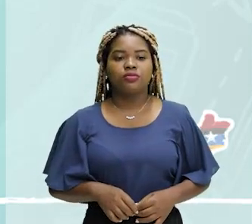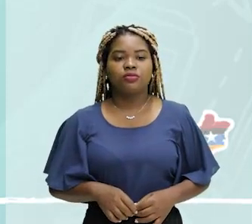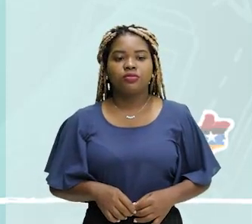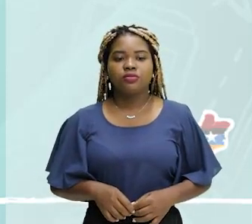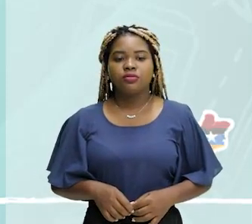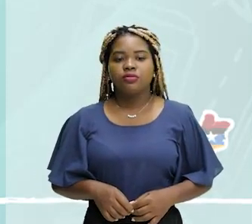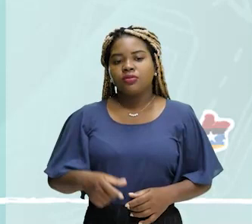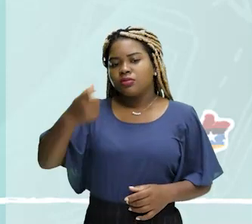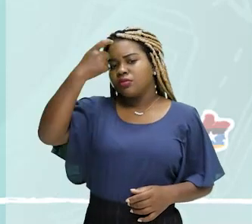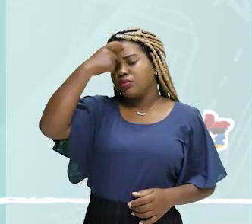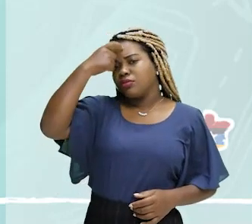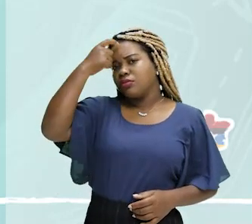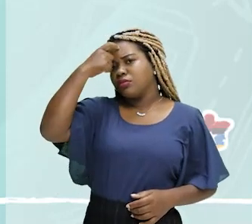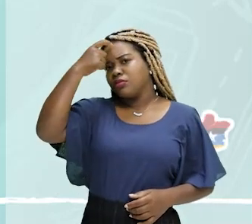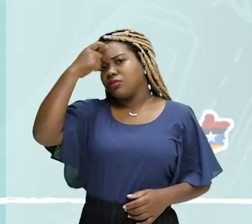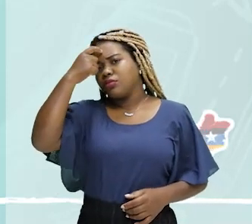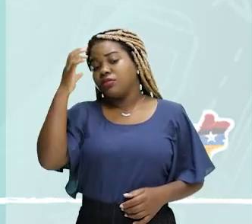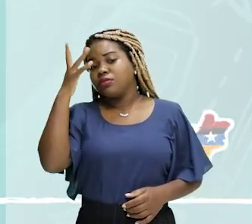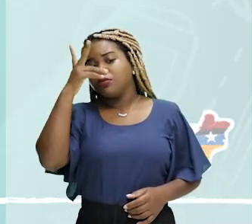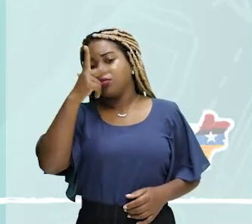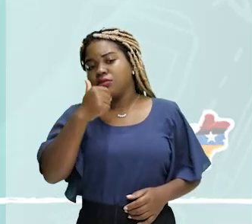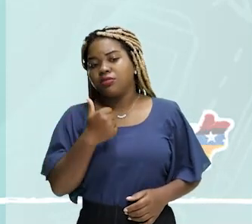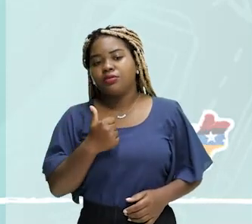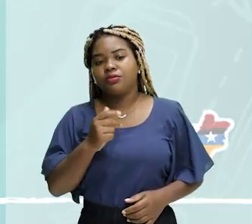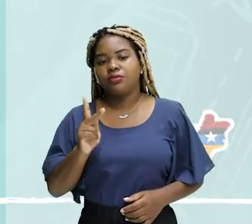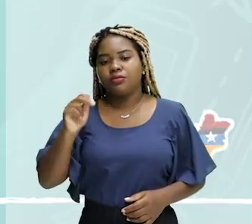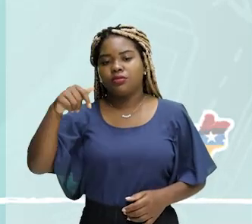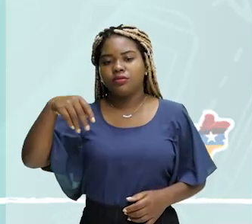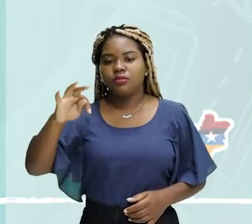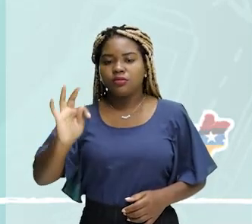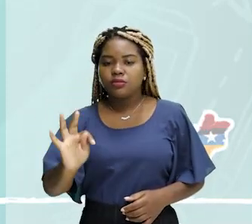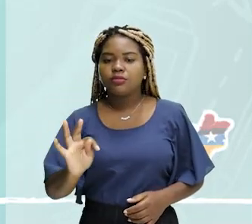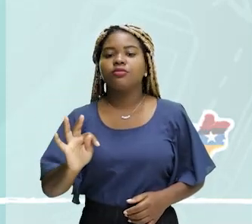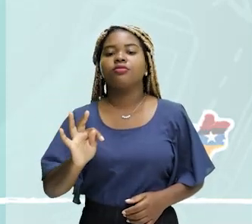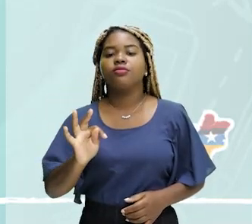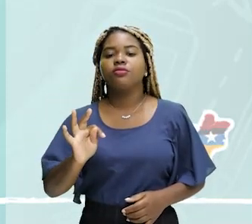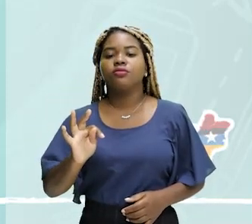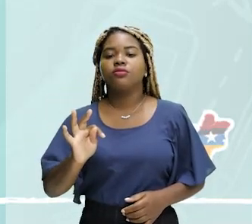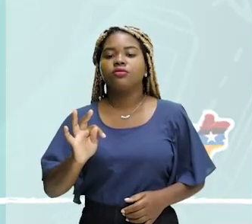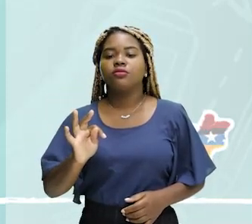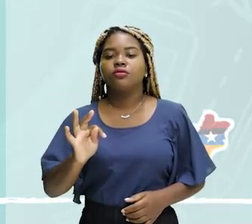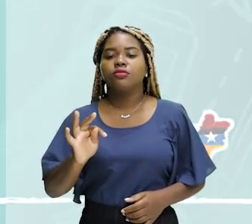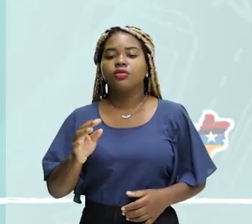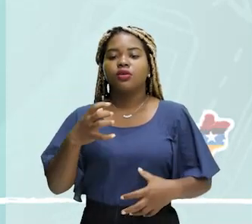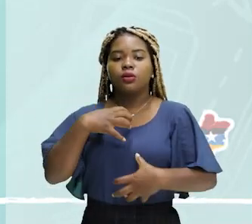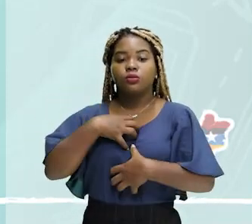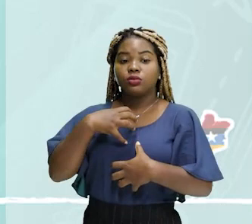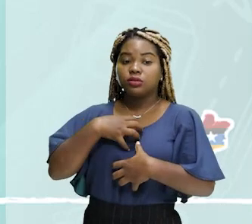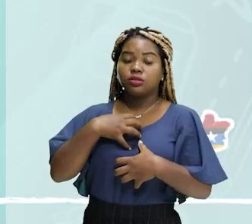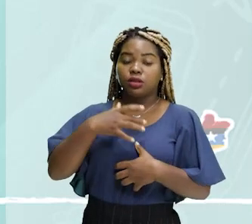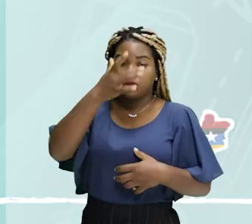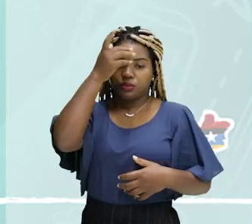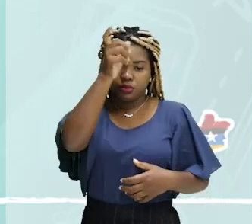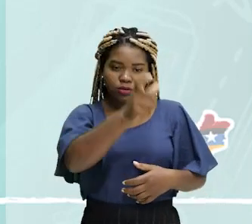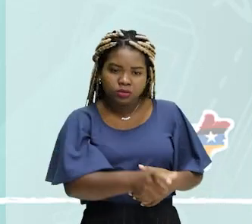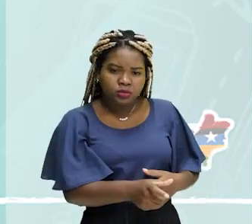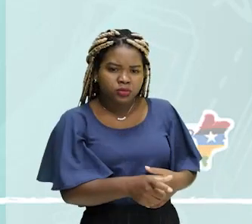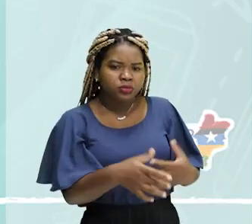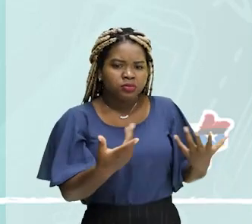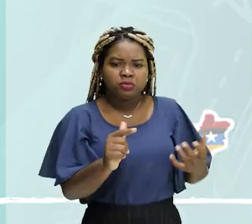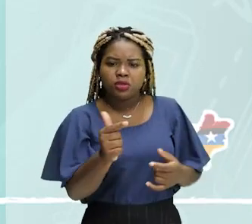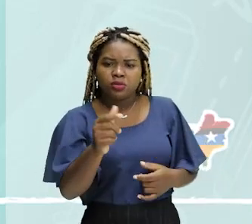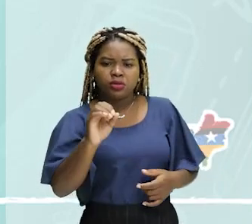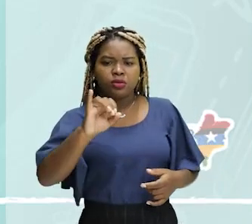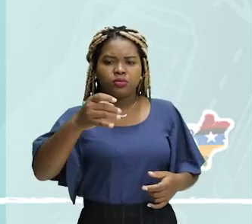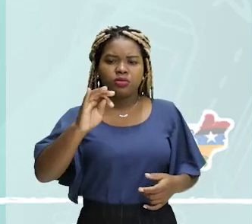é uma intuição do inteligível no sensível. Ok? Em que o sujeito não proporciona nenhum conhecimento do objeto que